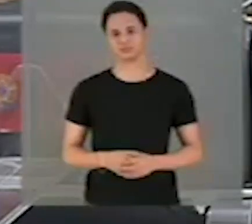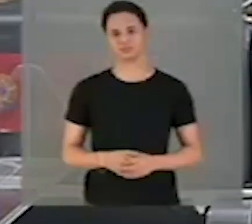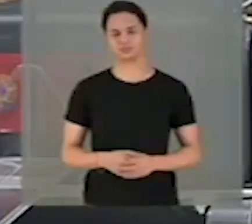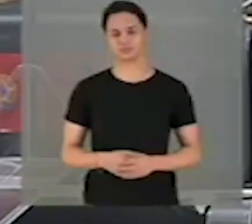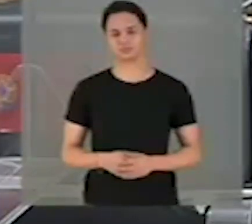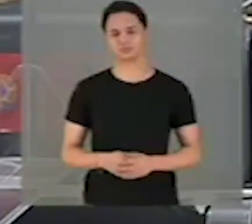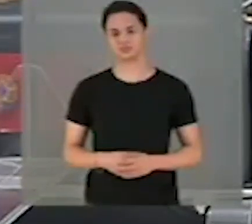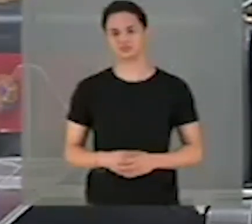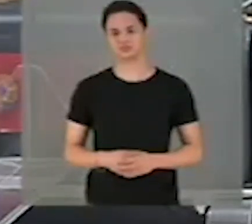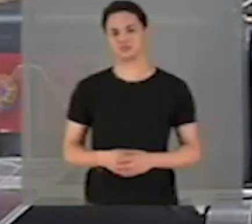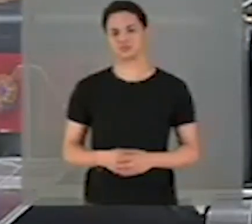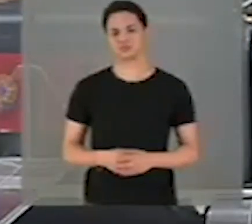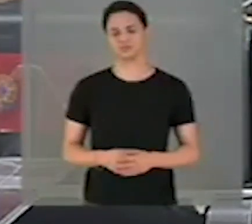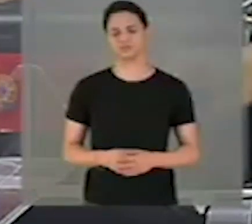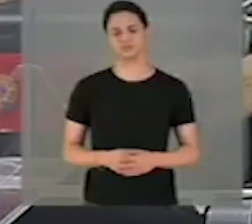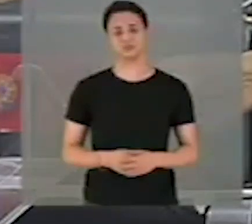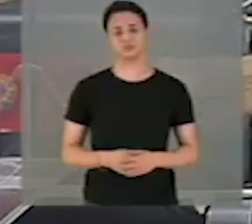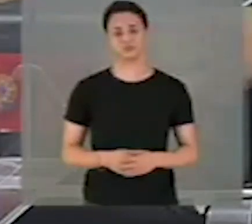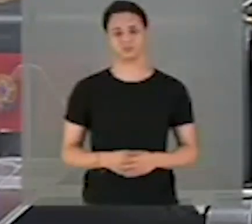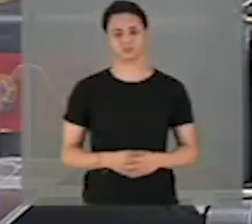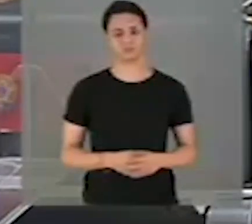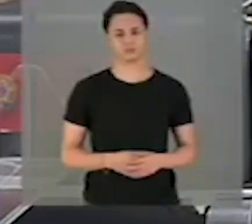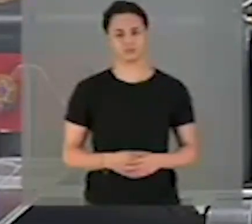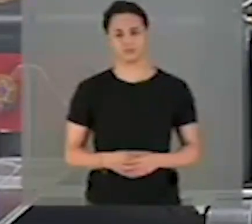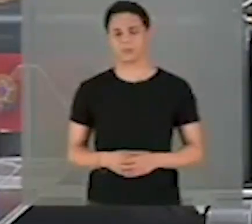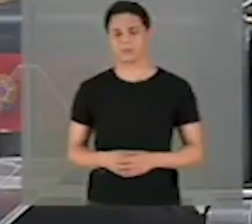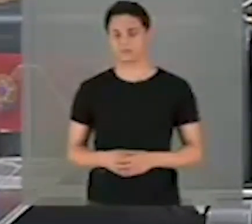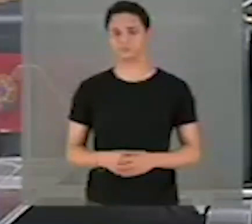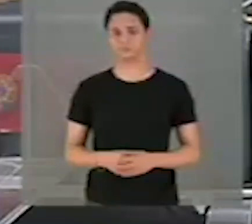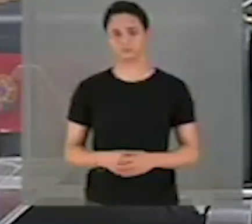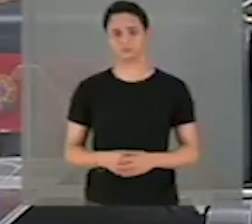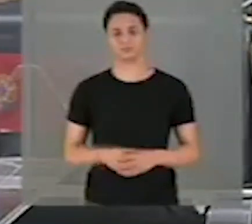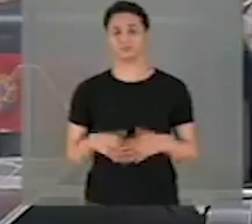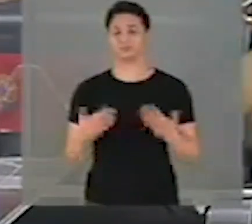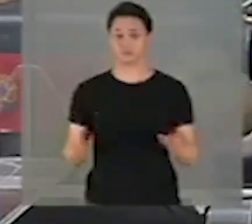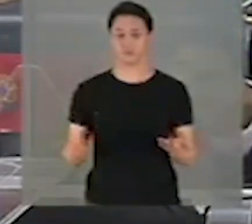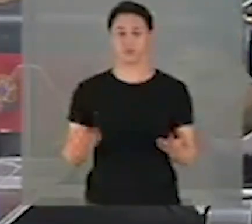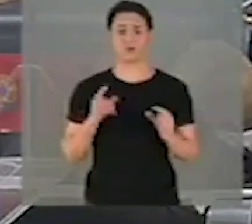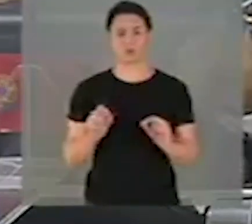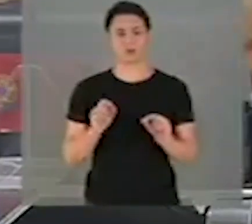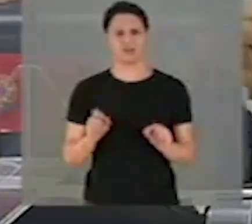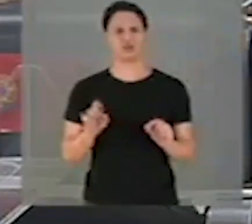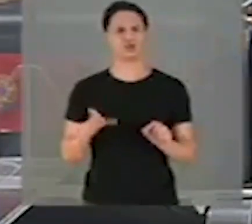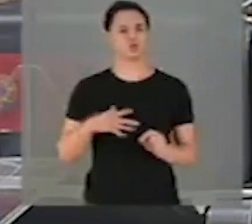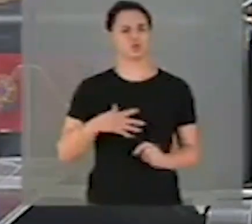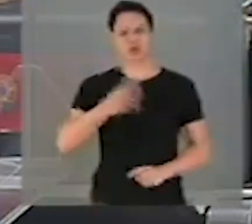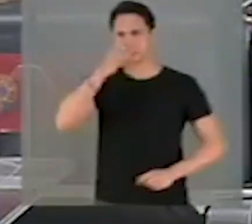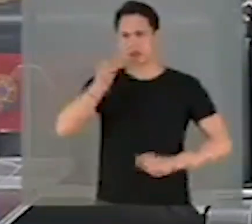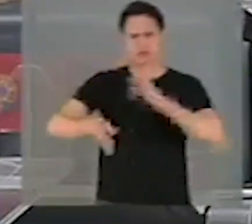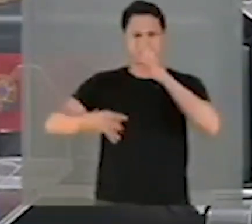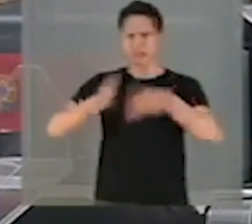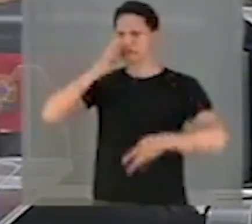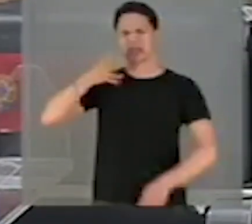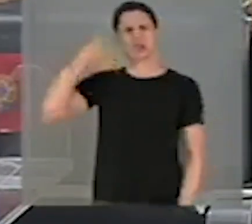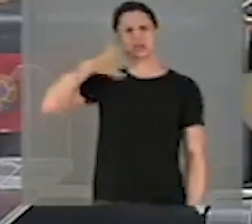frustraram os planos destes e frustraram também as narrativas acusatórias de